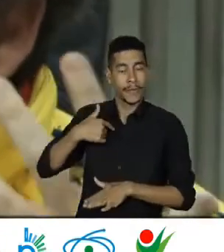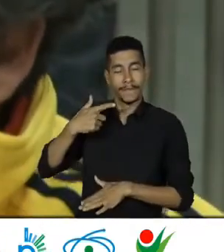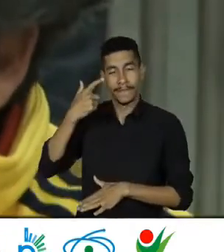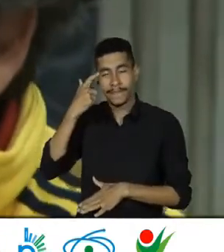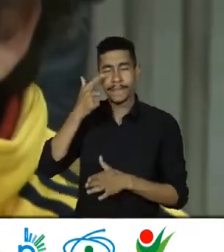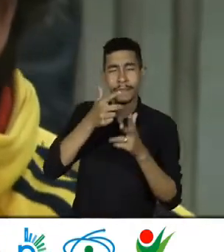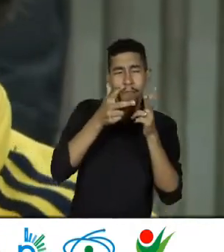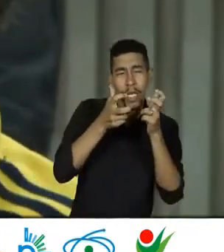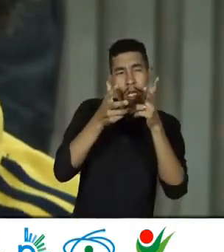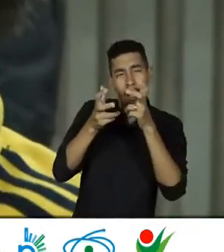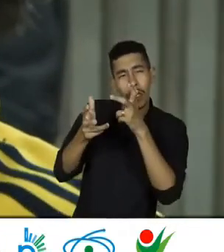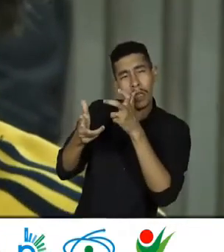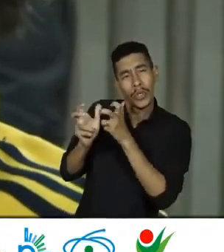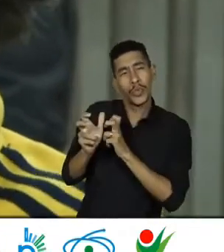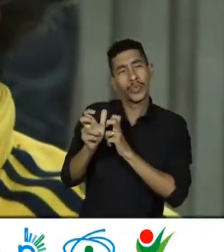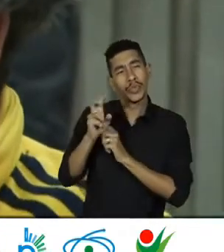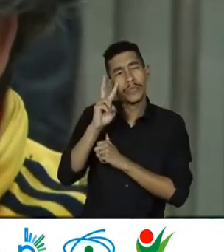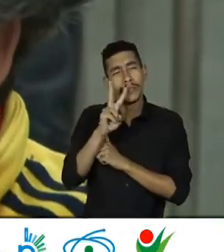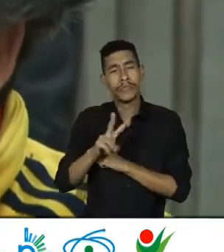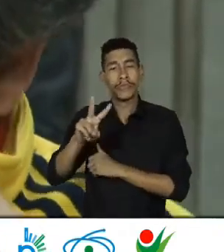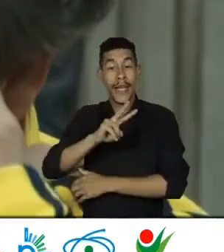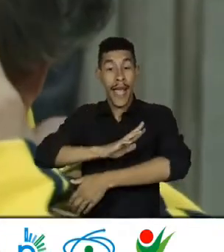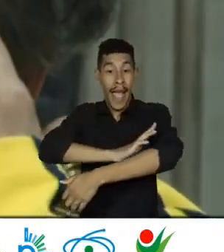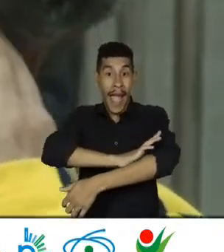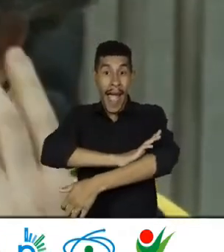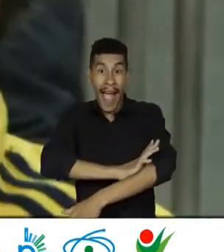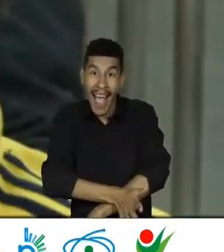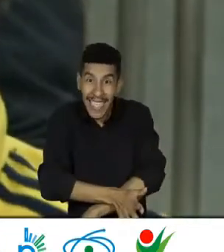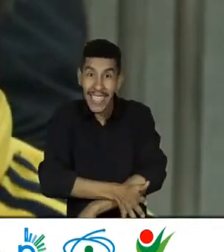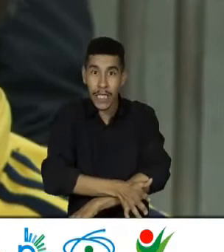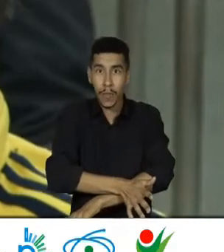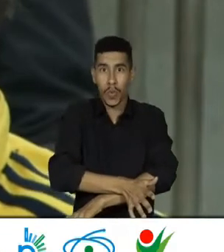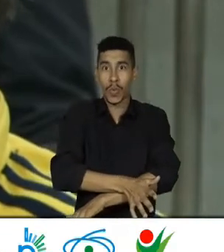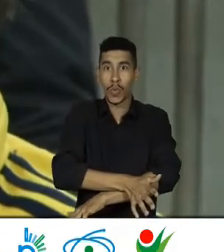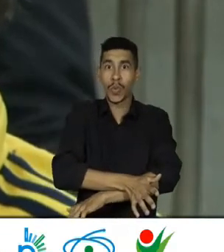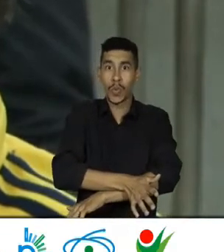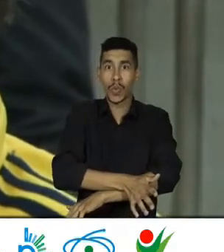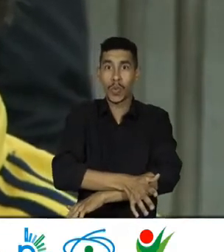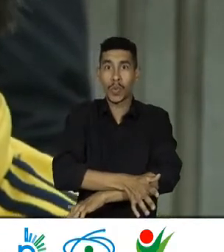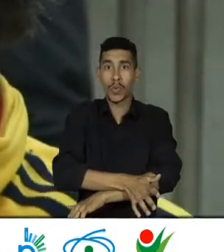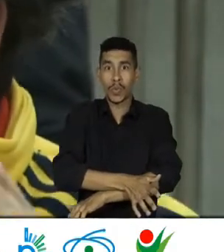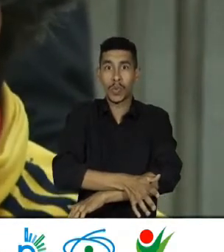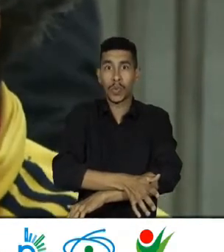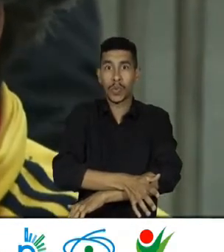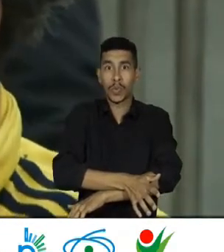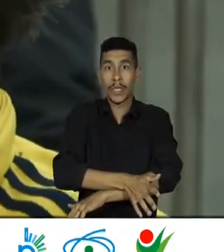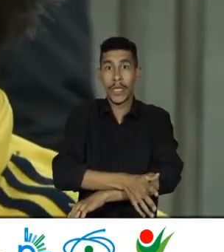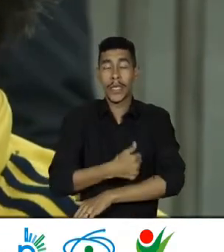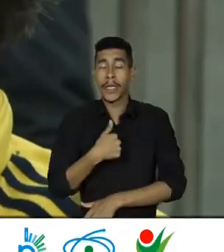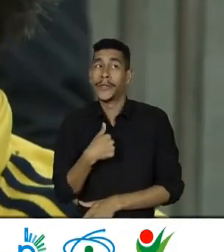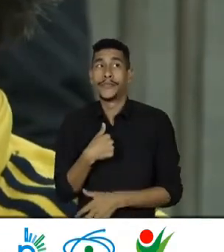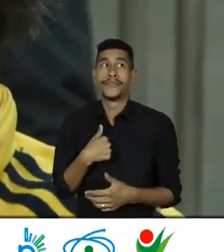eu vejo E noto Racismo Vamos dizer assim Eu não vi